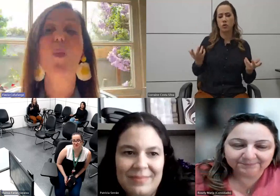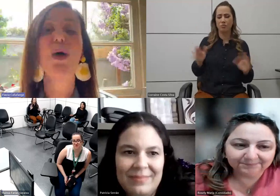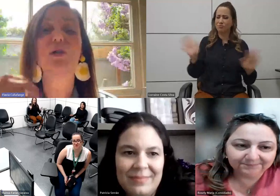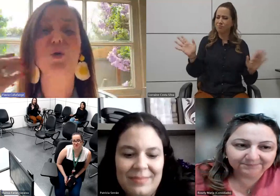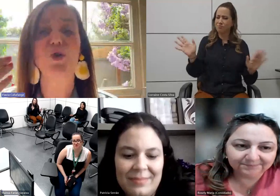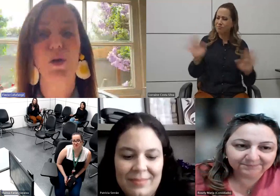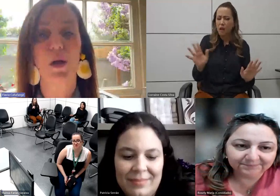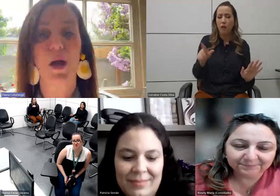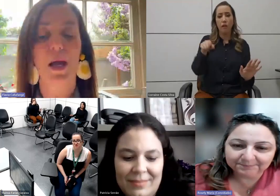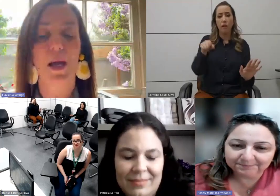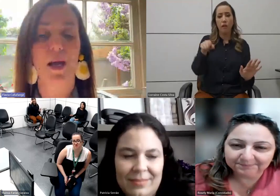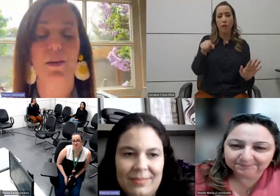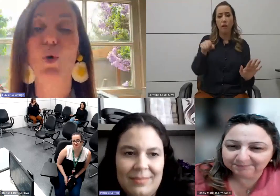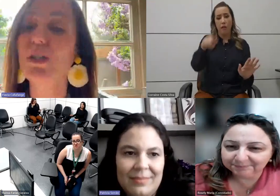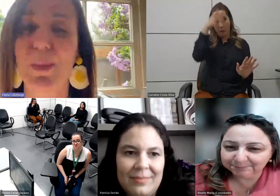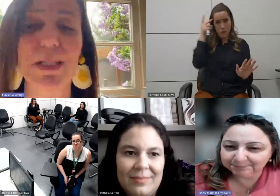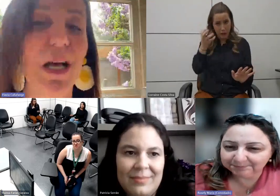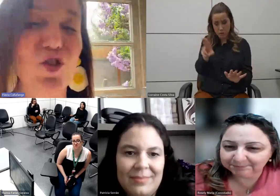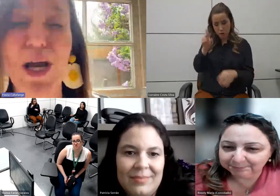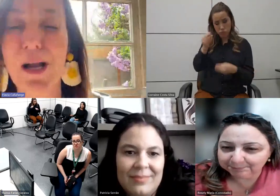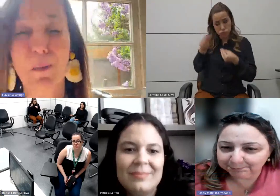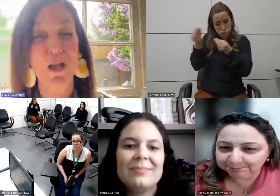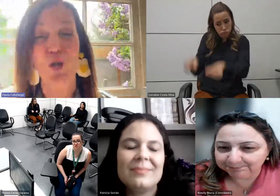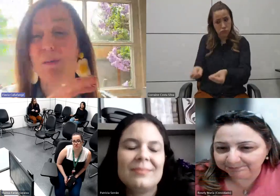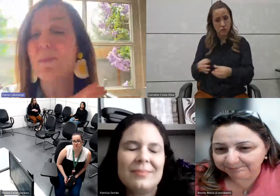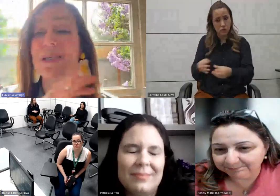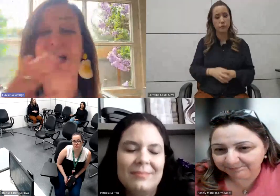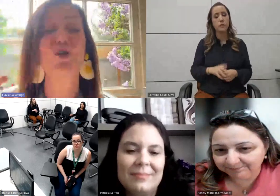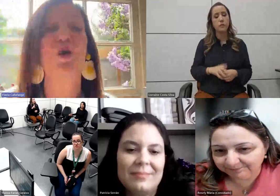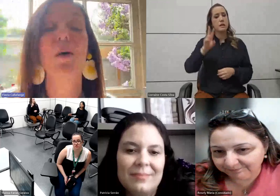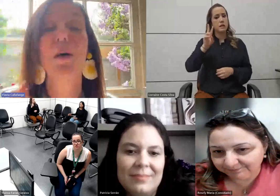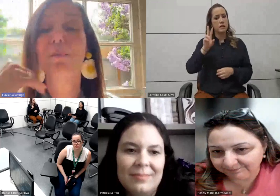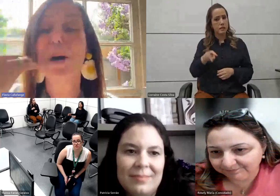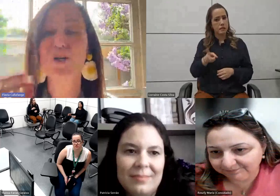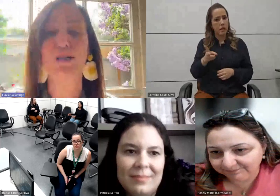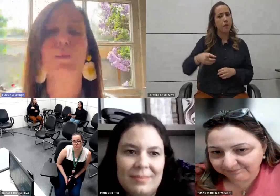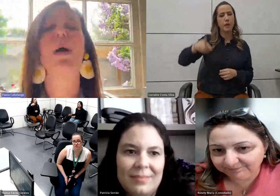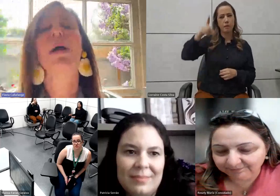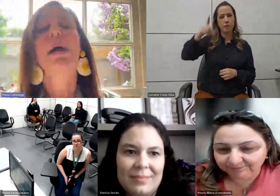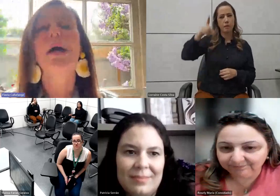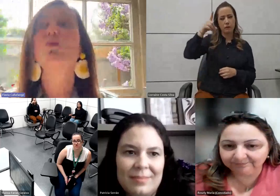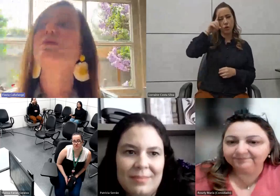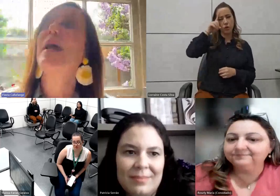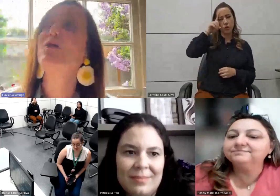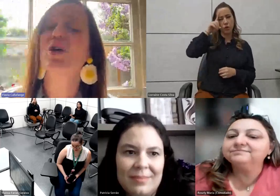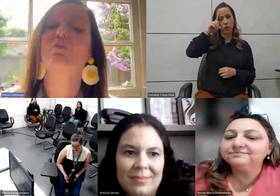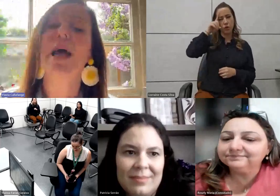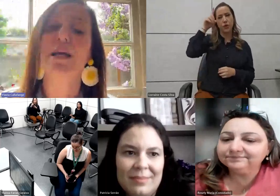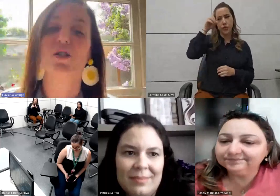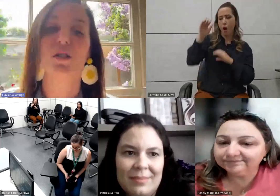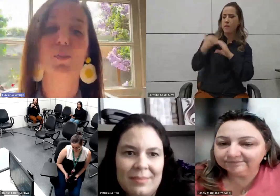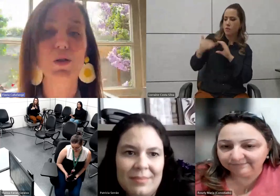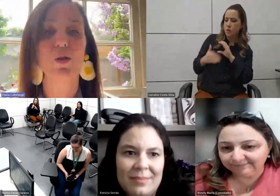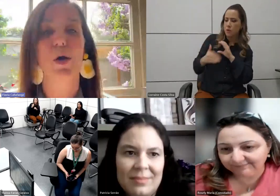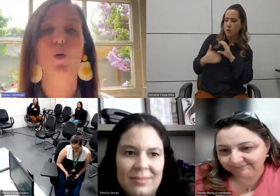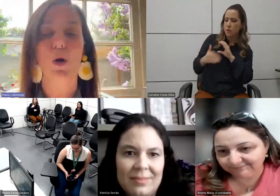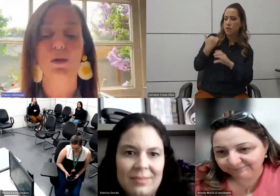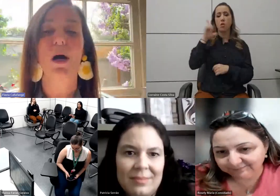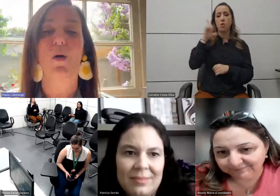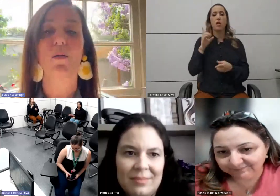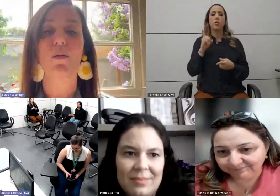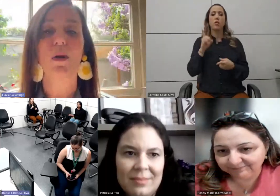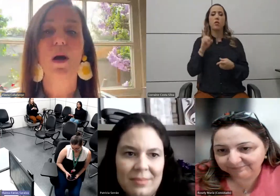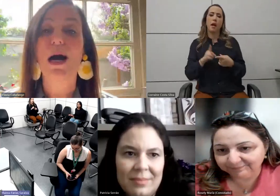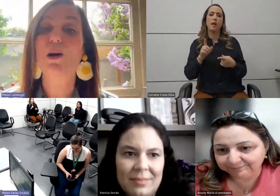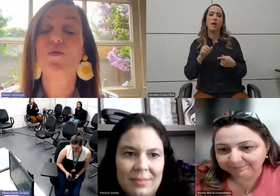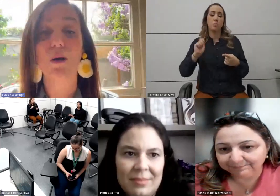recebo muitas mensagens, diariamente. A mensagem que eu mais recebo, eu tenho diabetes, eu posso usar o